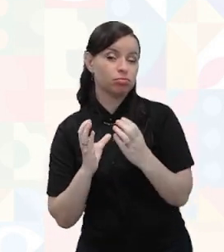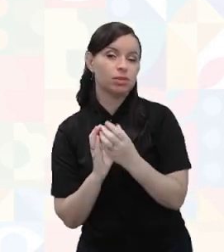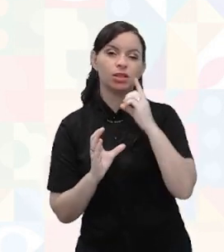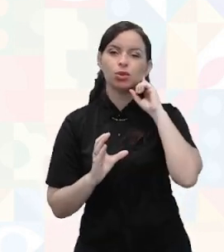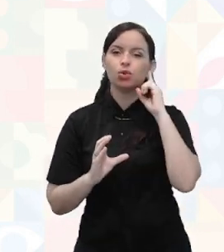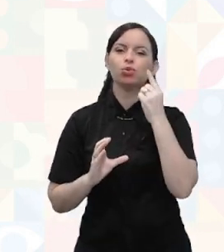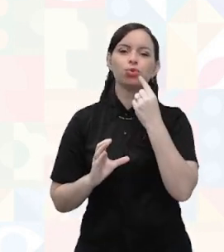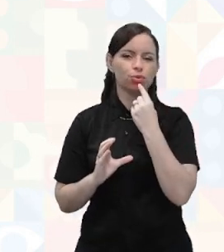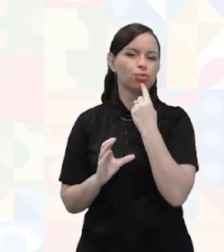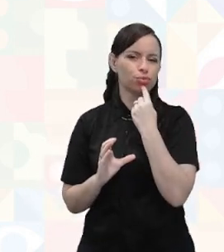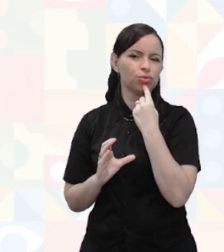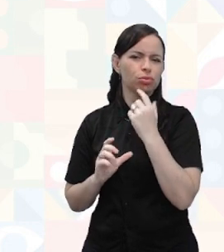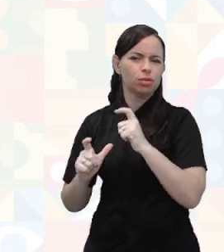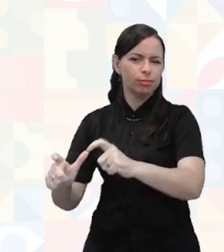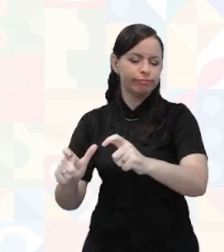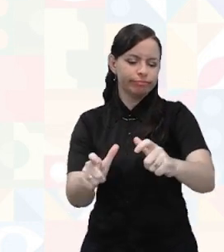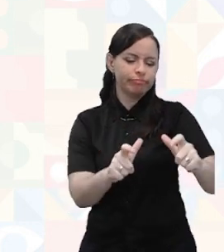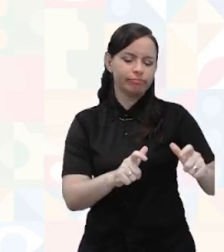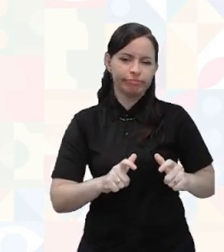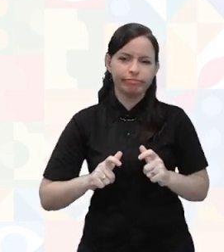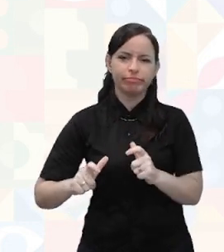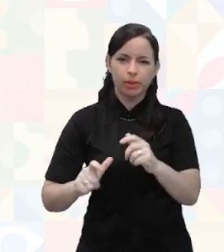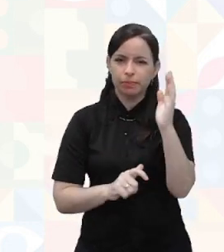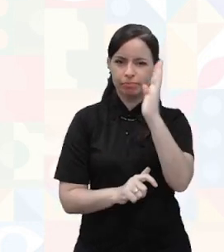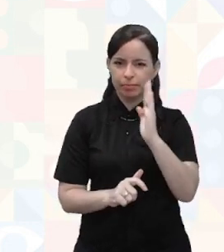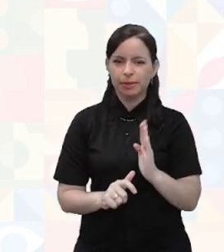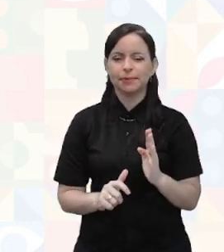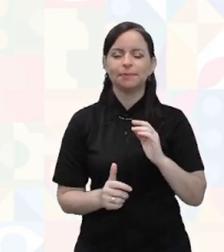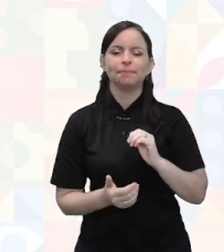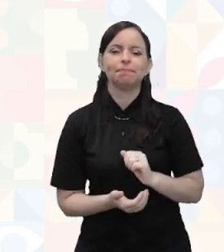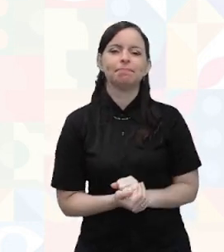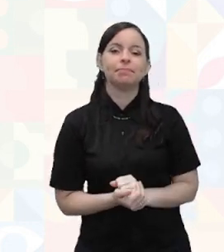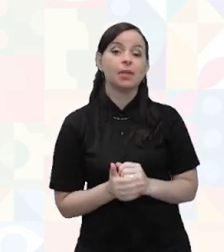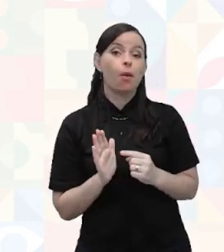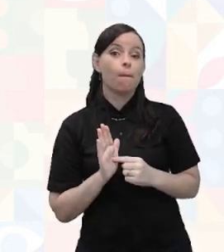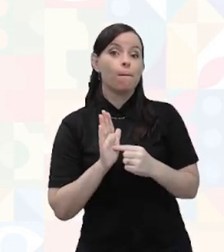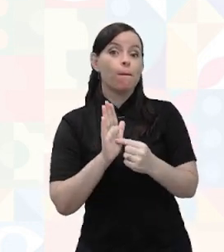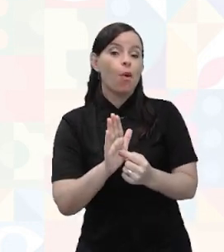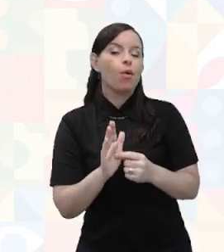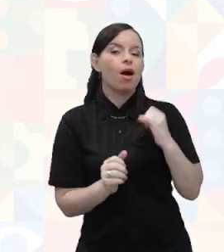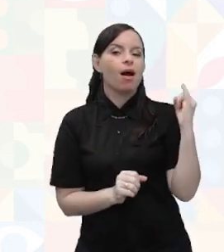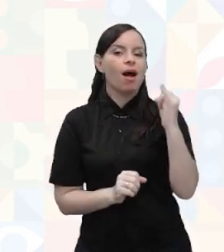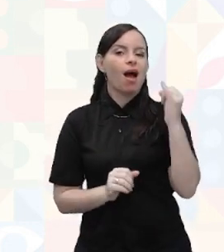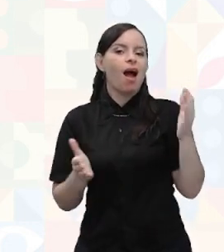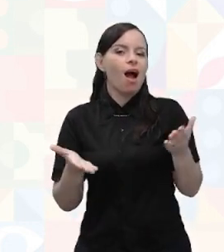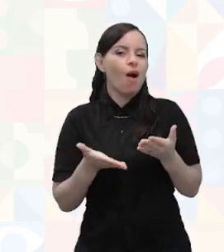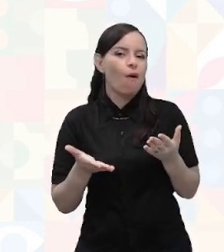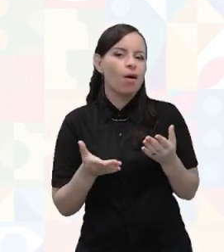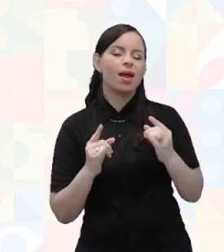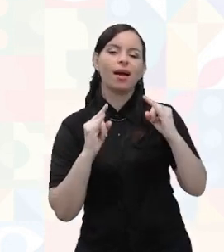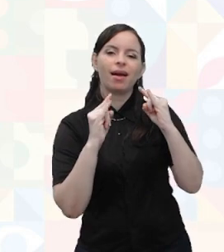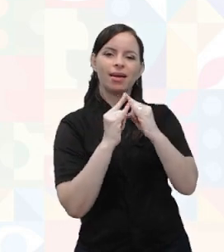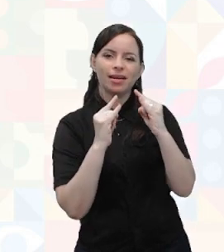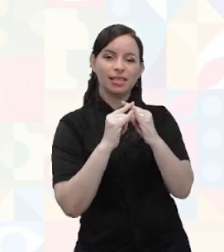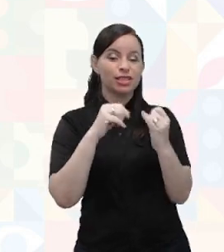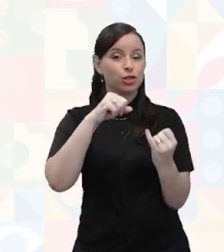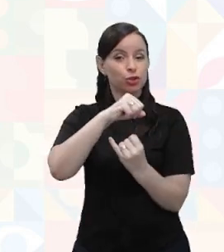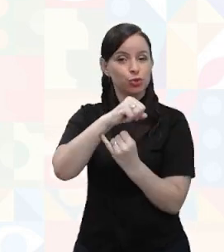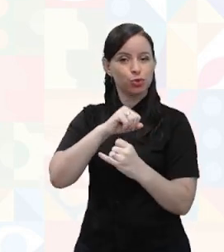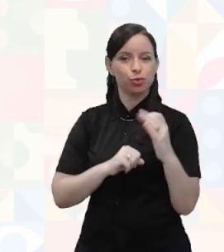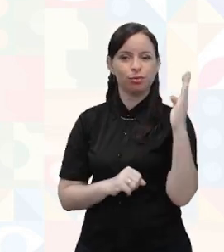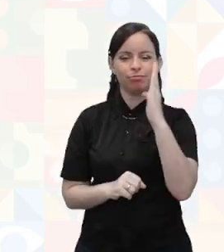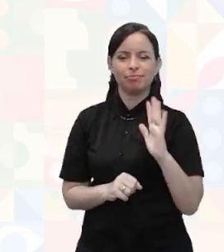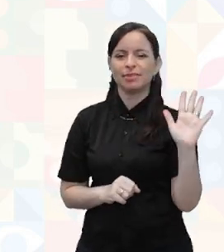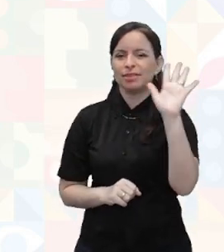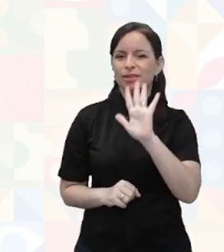estejam elas onde estejam, tá? E aí, aqui, eu queria destacar para você o INES, que é o Instituto Nacional de